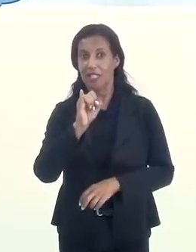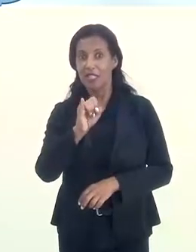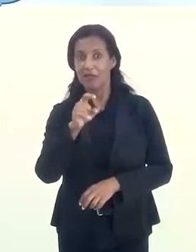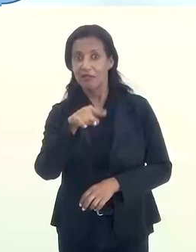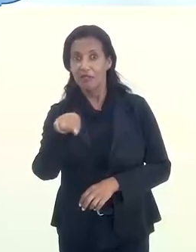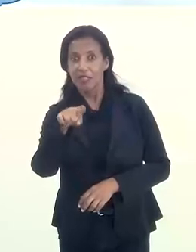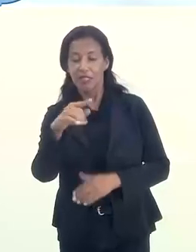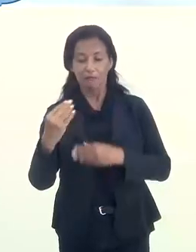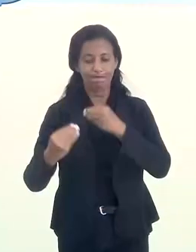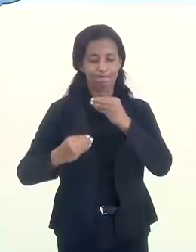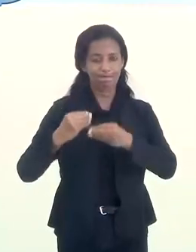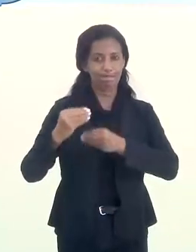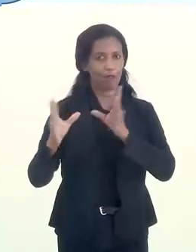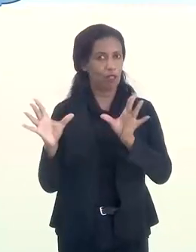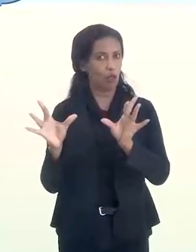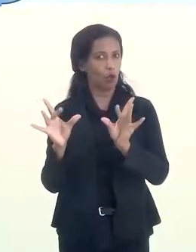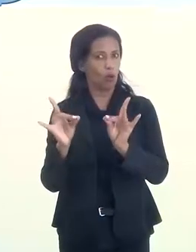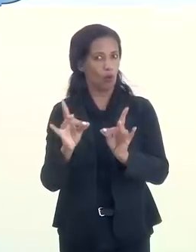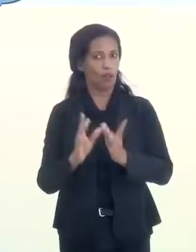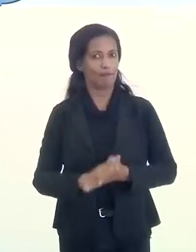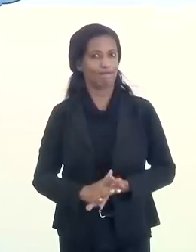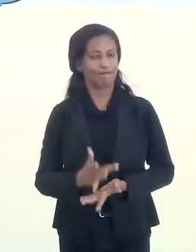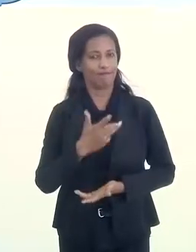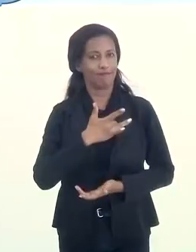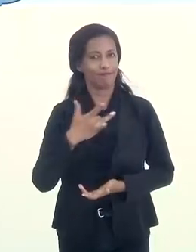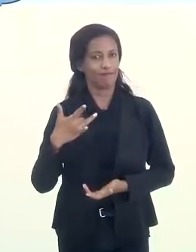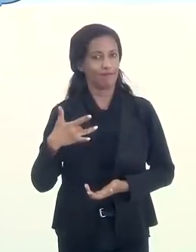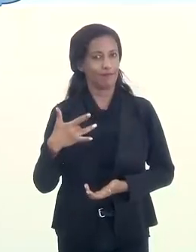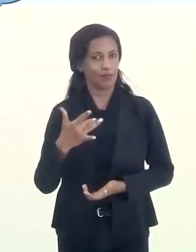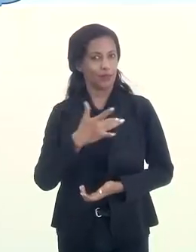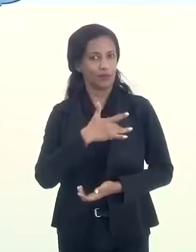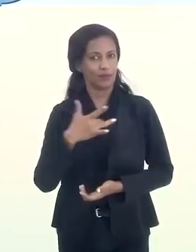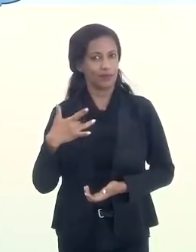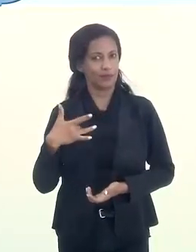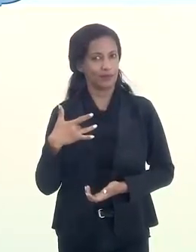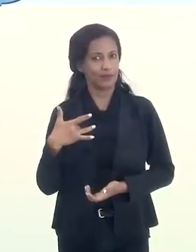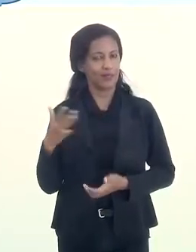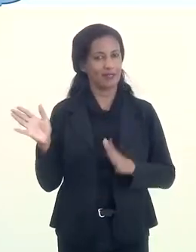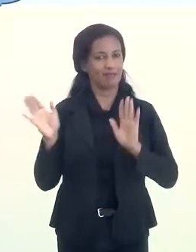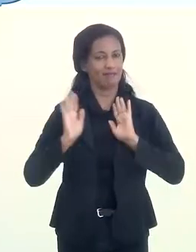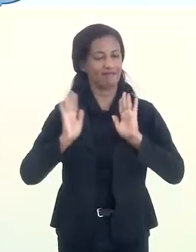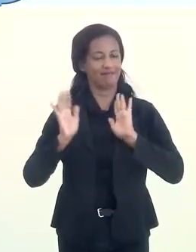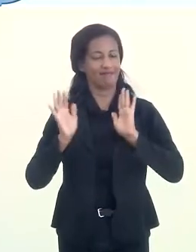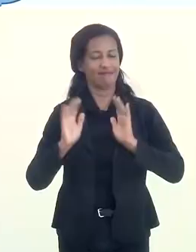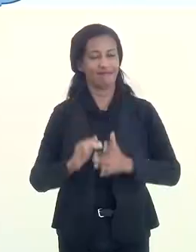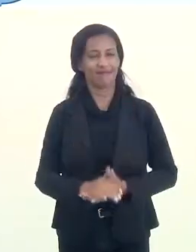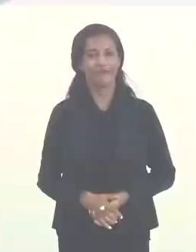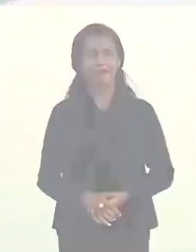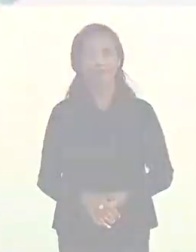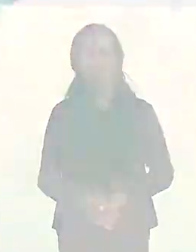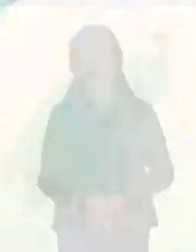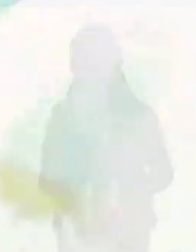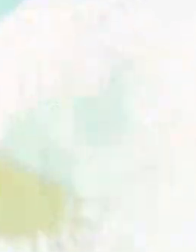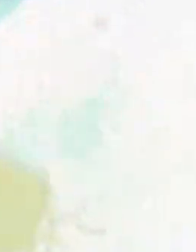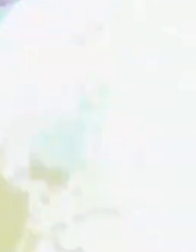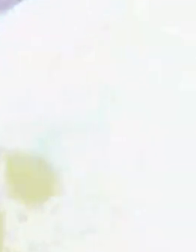Educação, se você não se envolver, não cola. Saúde, saúde e até lá.